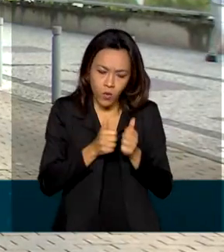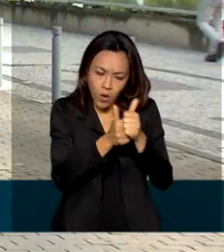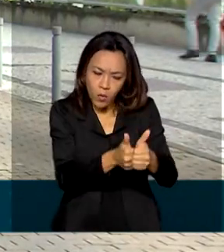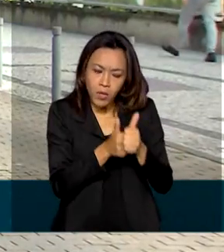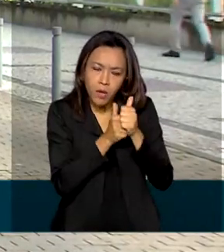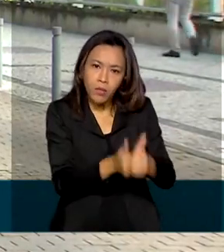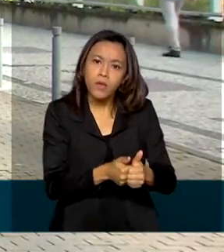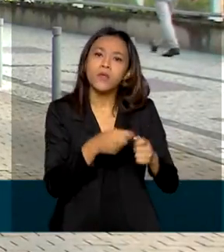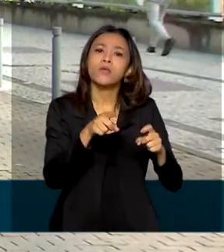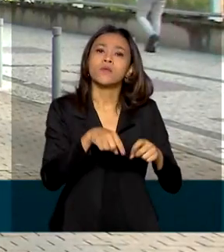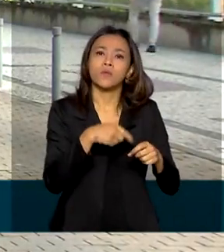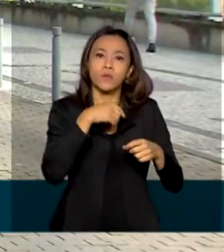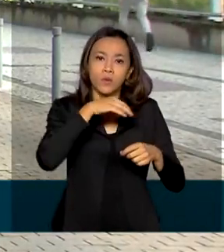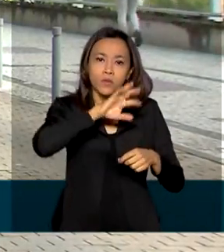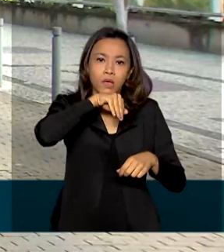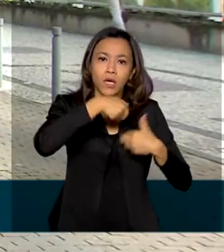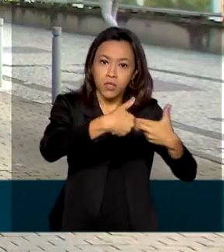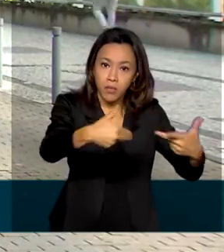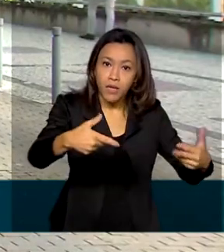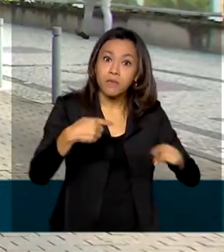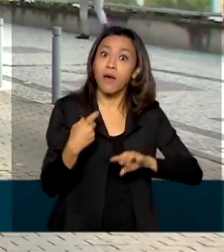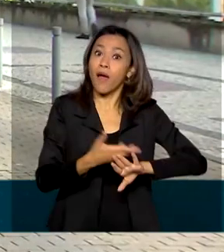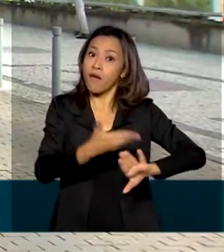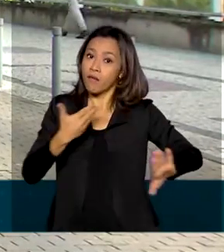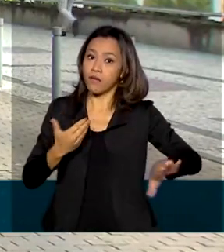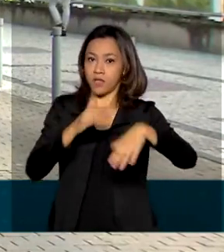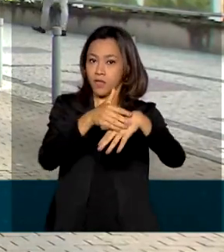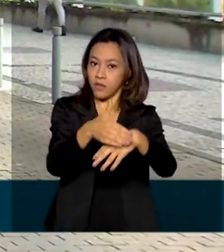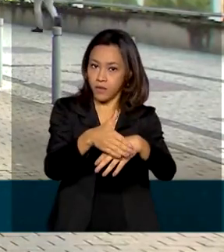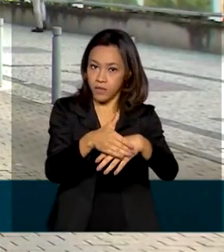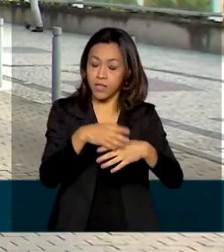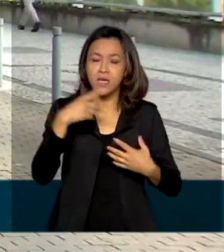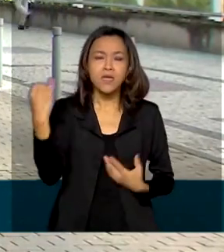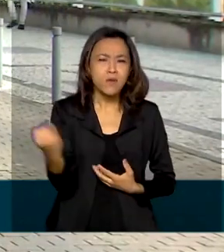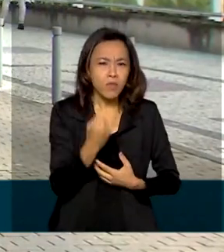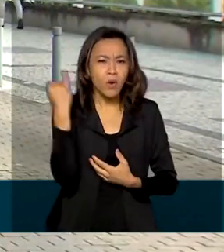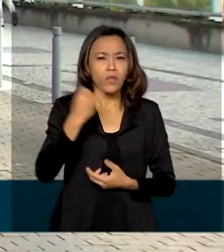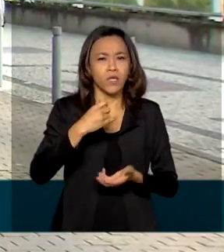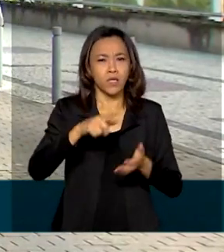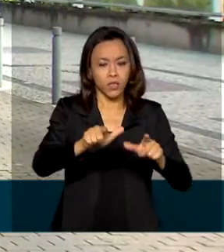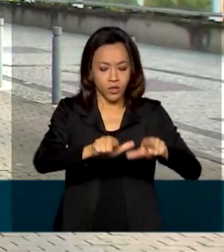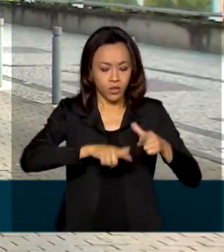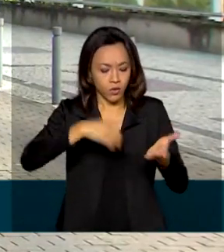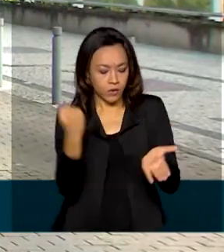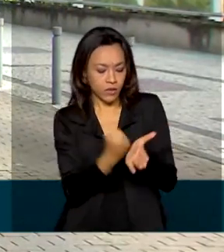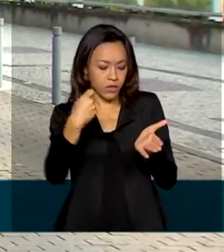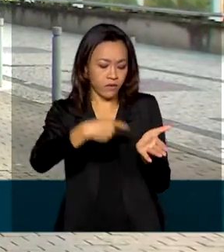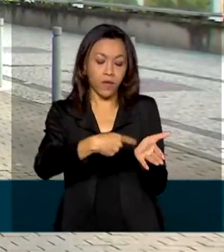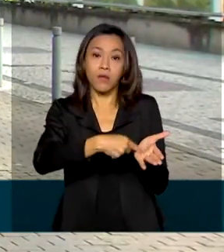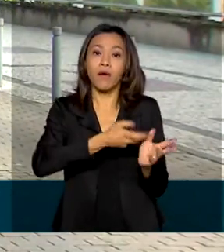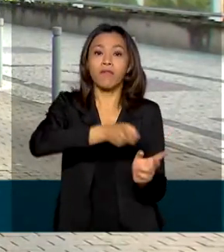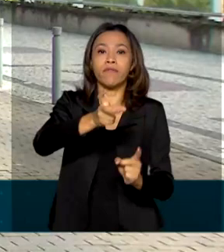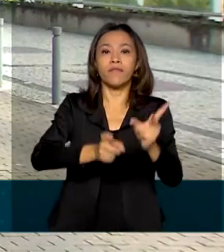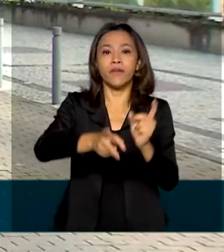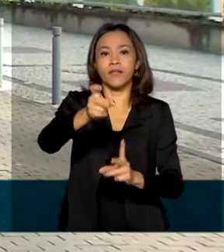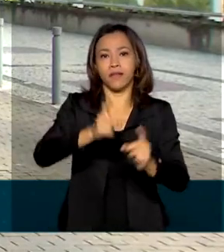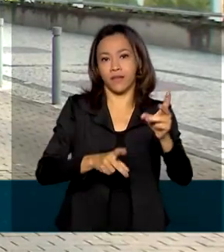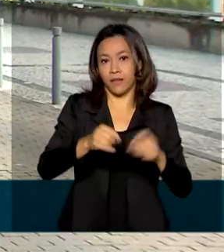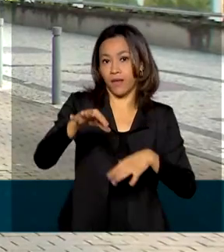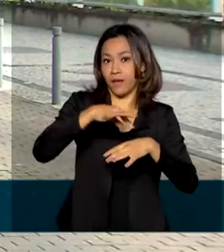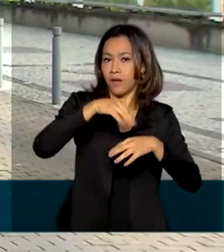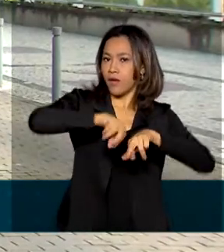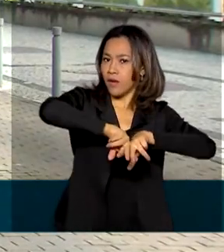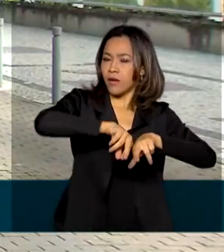para manter afastada a possibilidade da doença. O certificado é importante para as exportações brasileiras. A ministra da Agricultura,